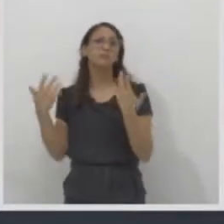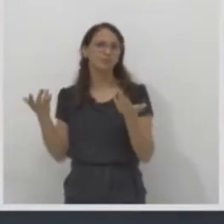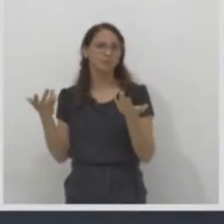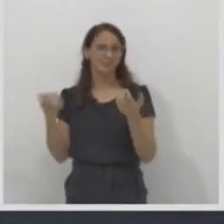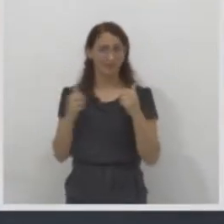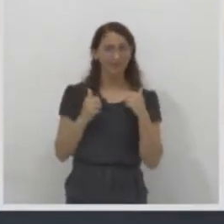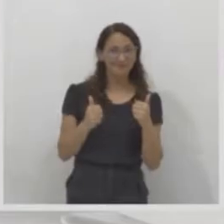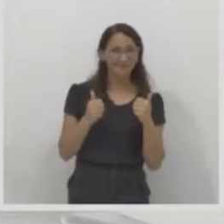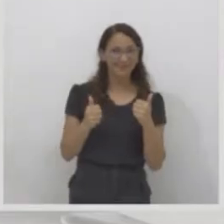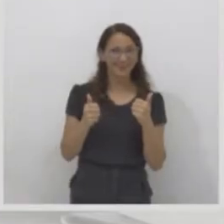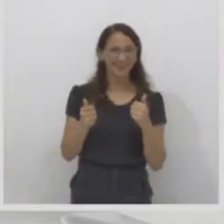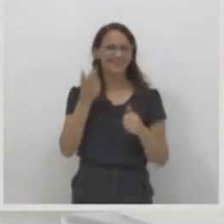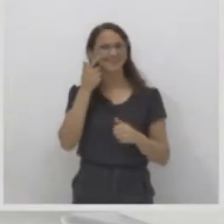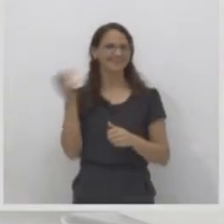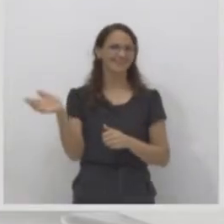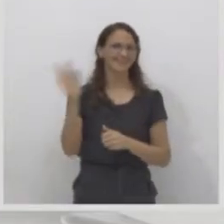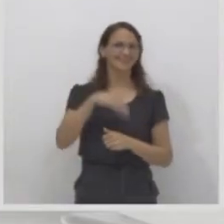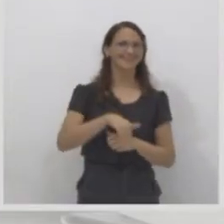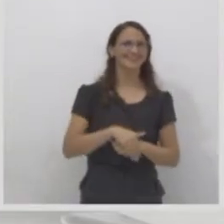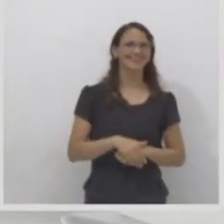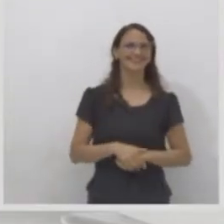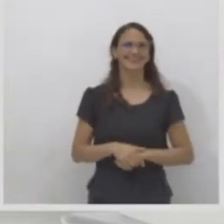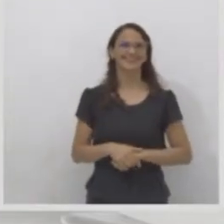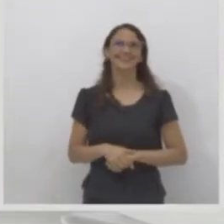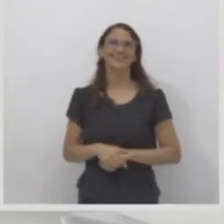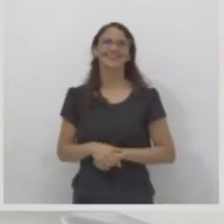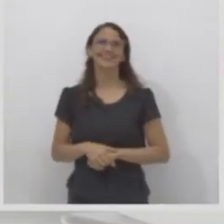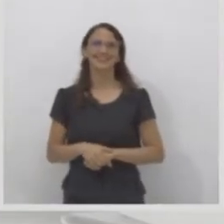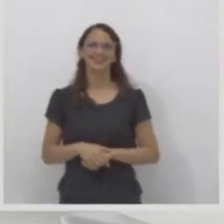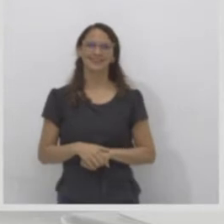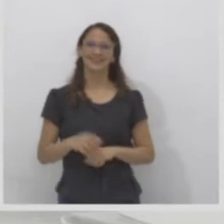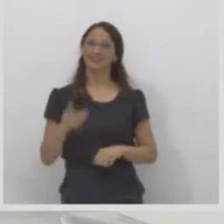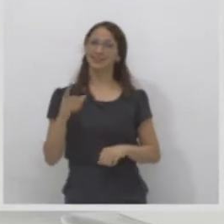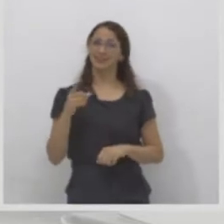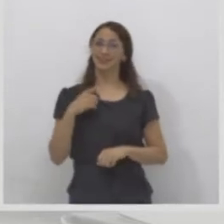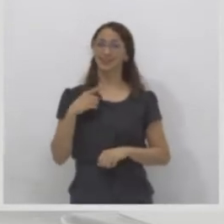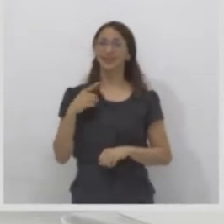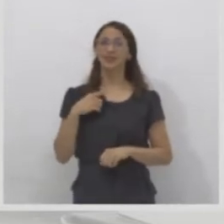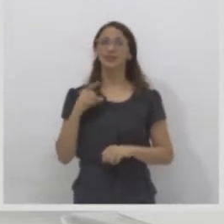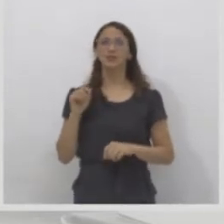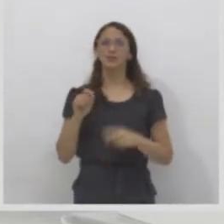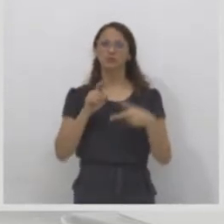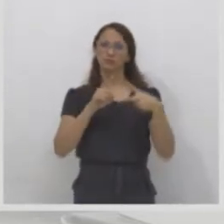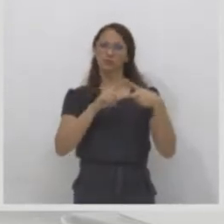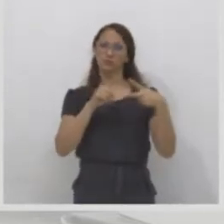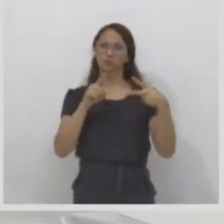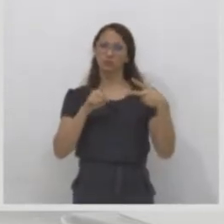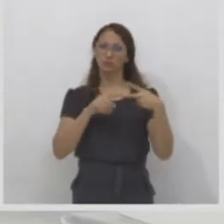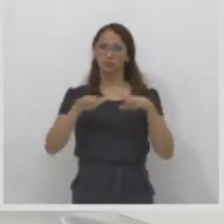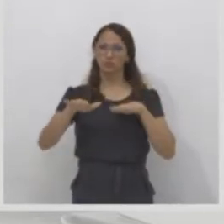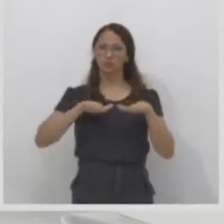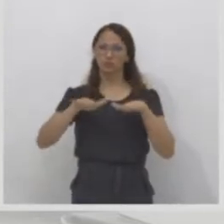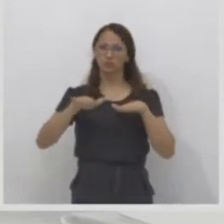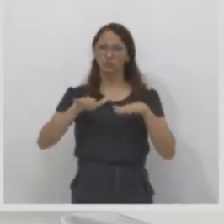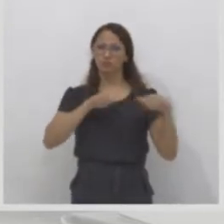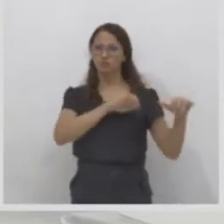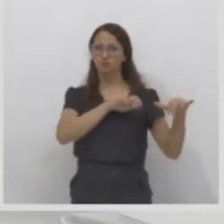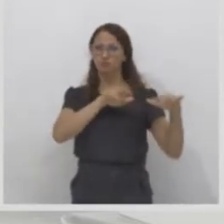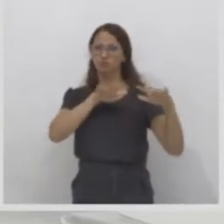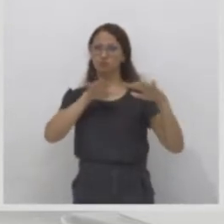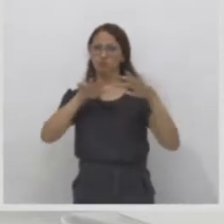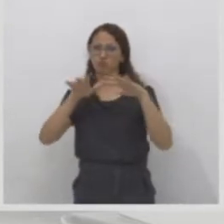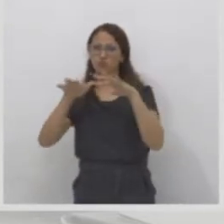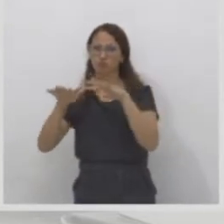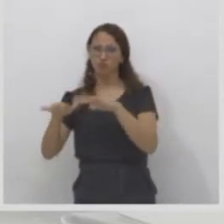Entenda comigo que existem, basicamente, dois movimentos migratórios, aluno.